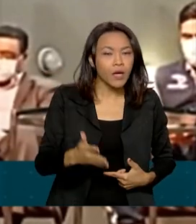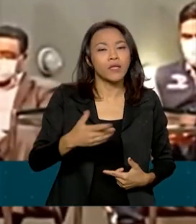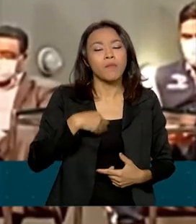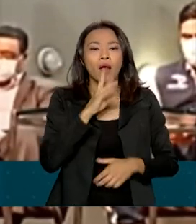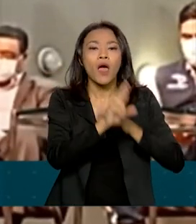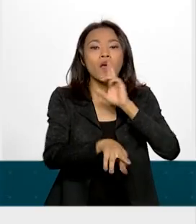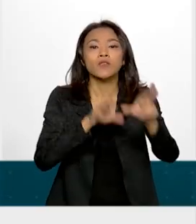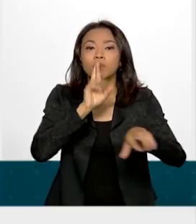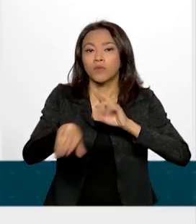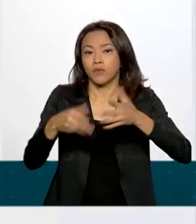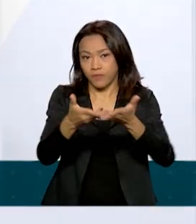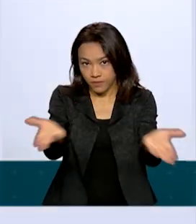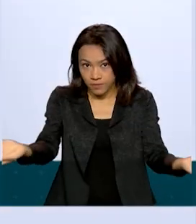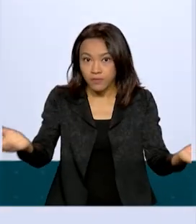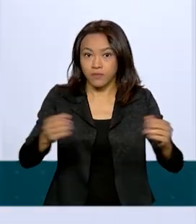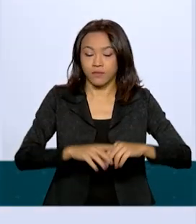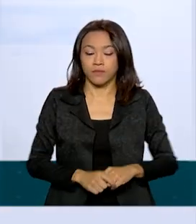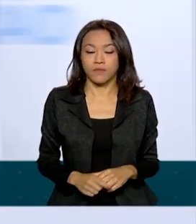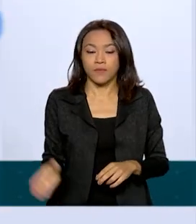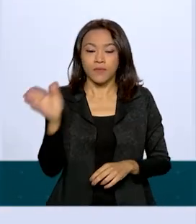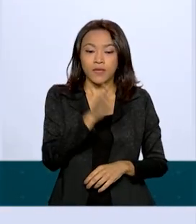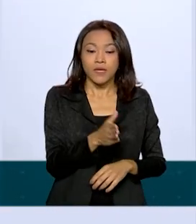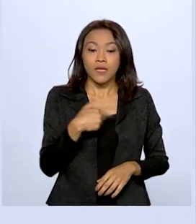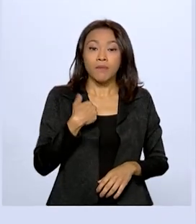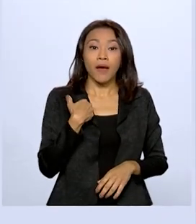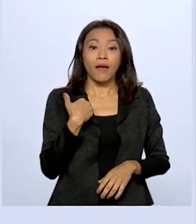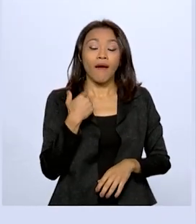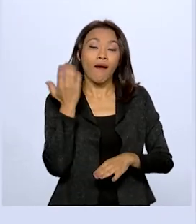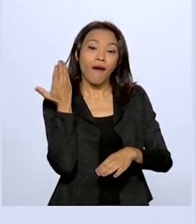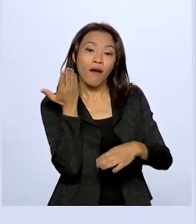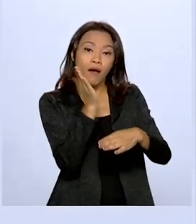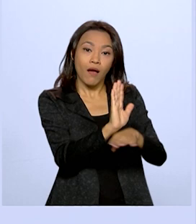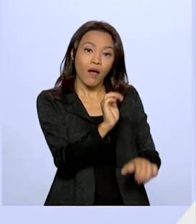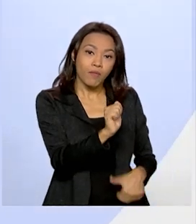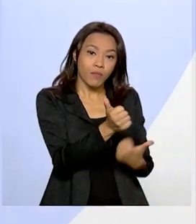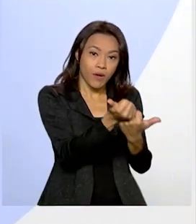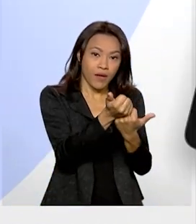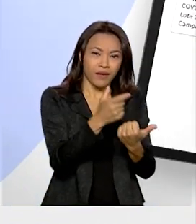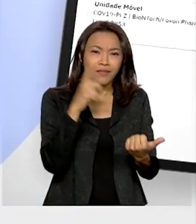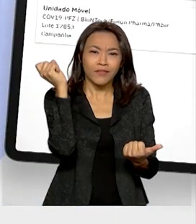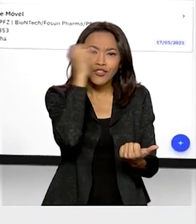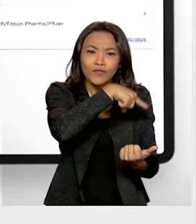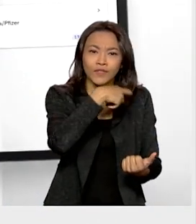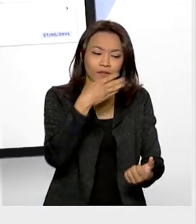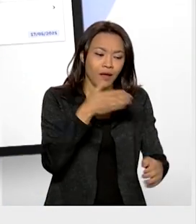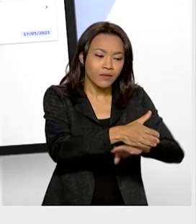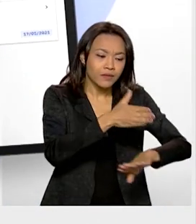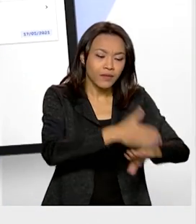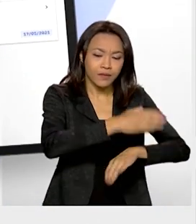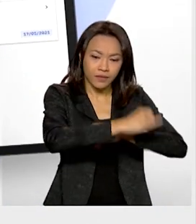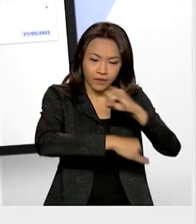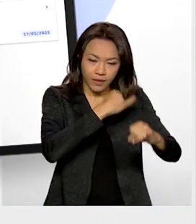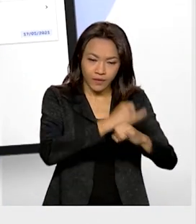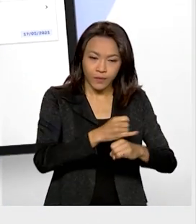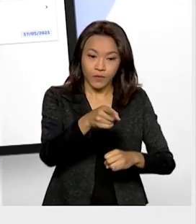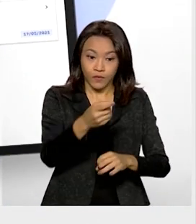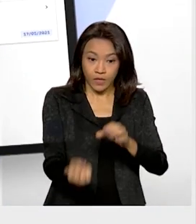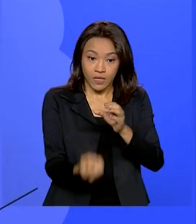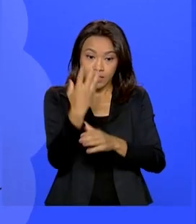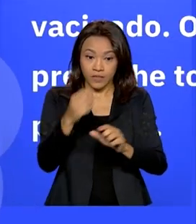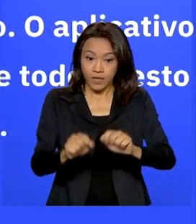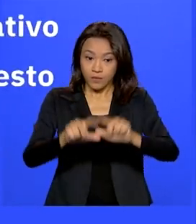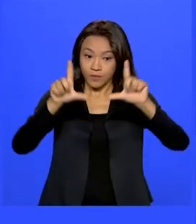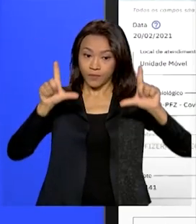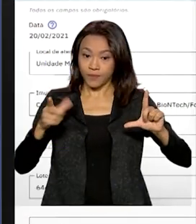E para atender as comunidades que têm dificuldade de acesso à internet, foi lançado o ESUS Vacinação.